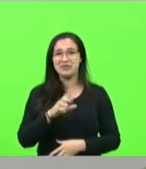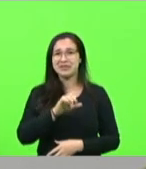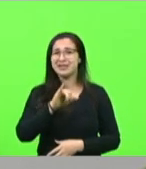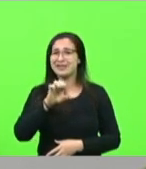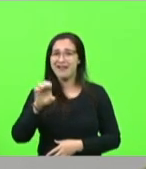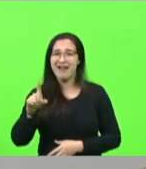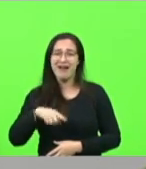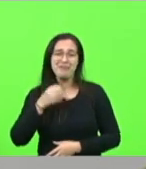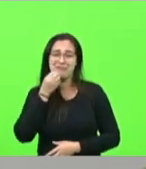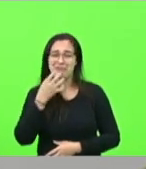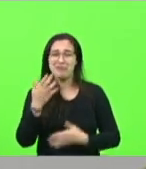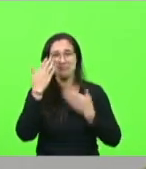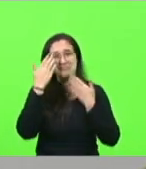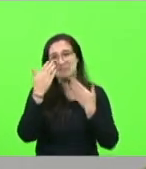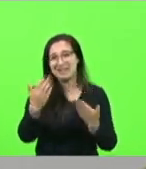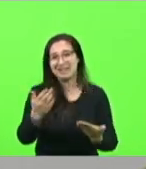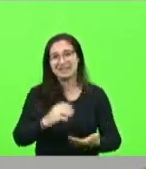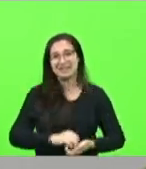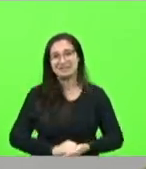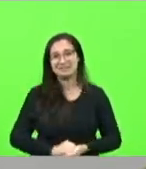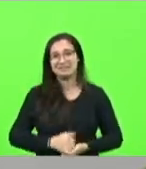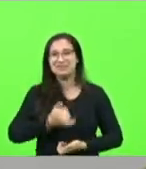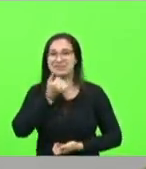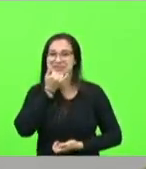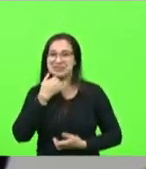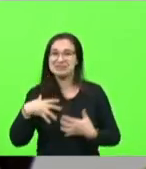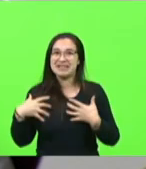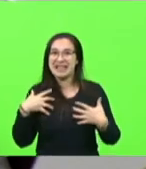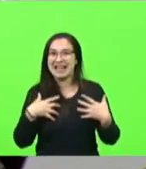bom. Obrigado a todos e a todas. Desculpa, um pouco na reunião.